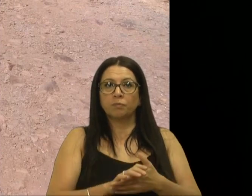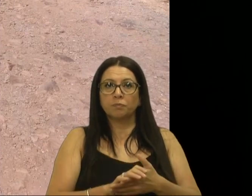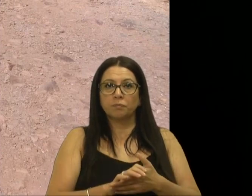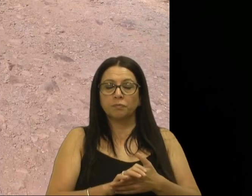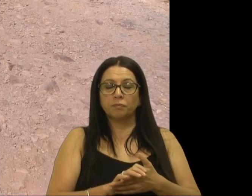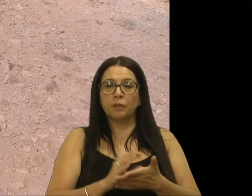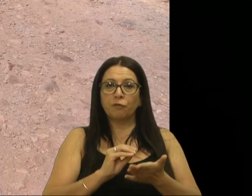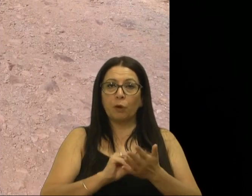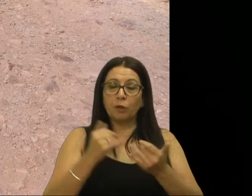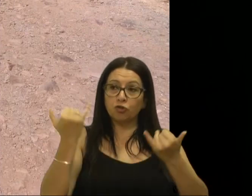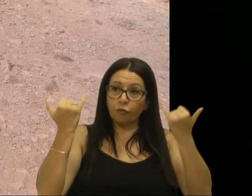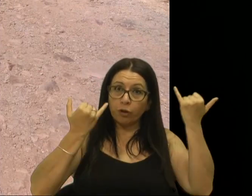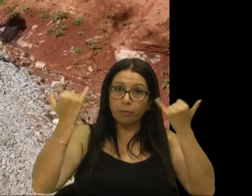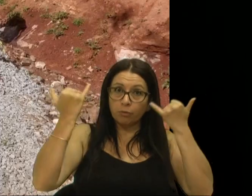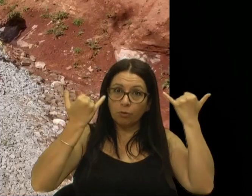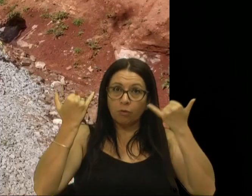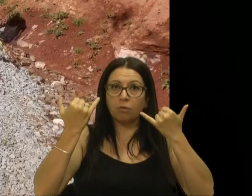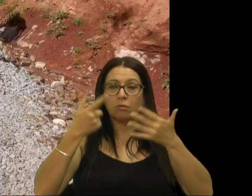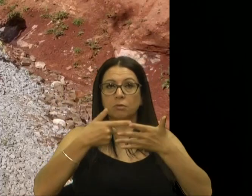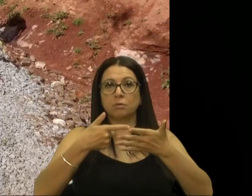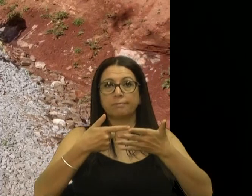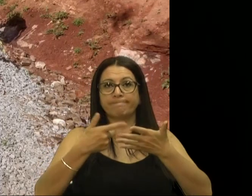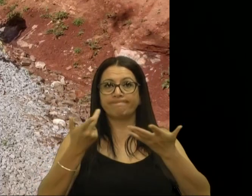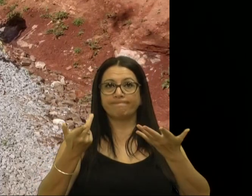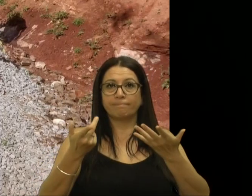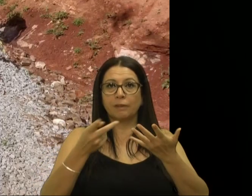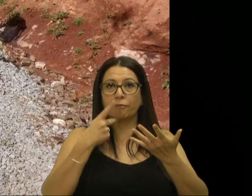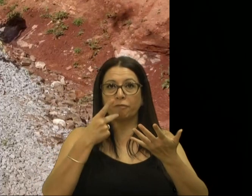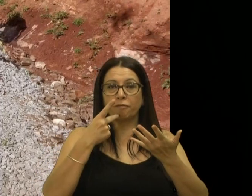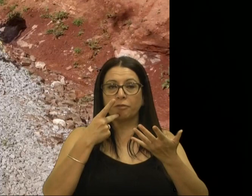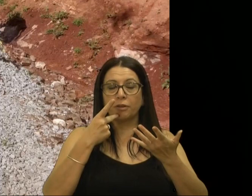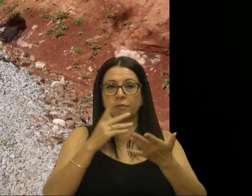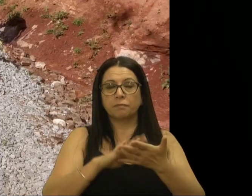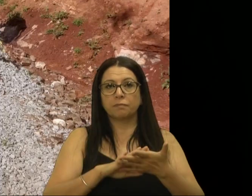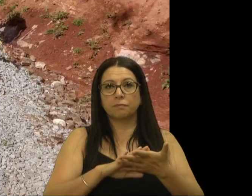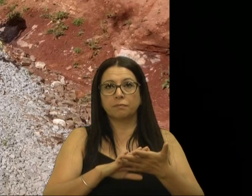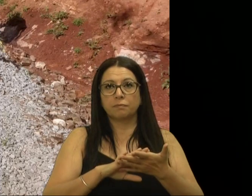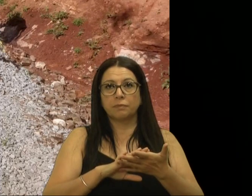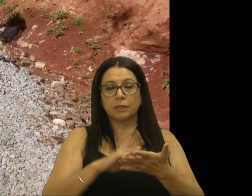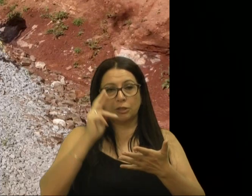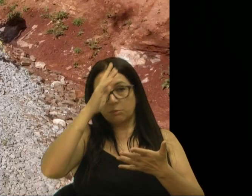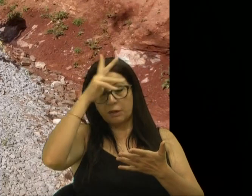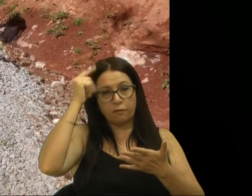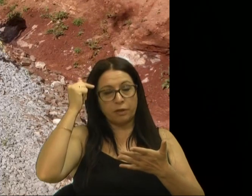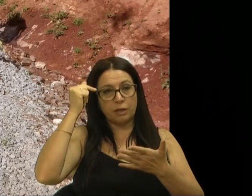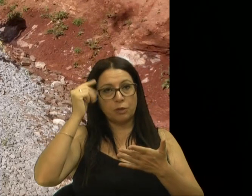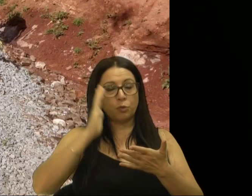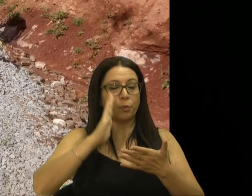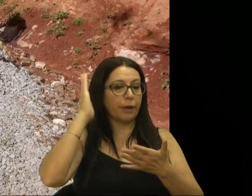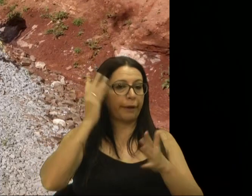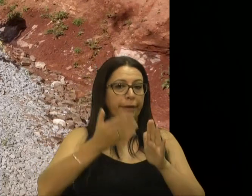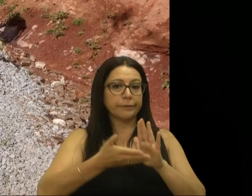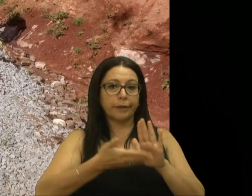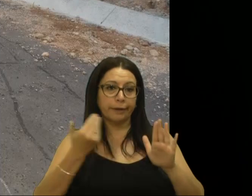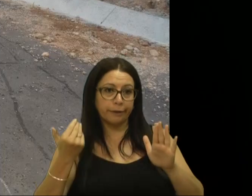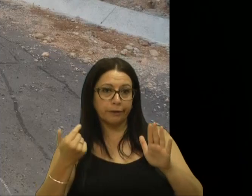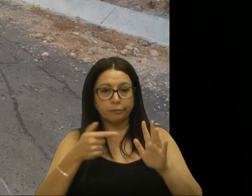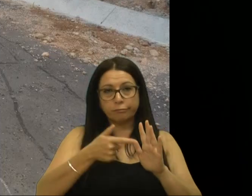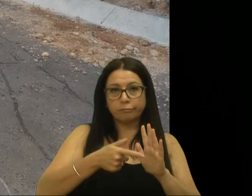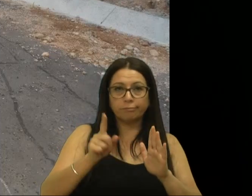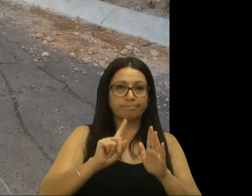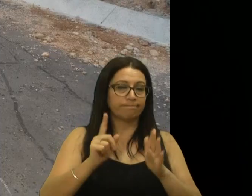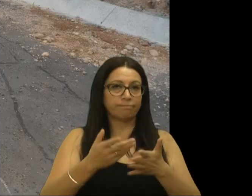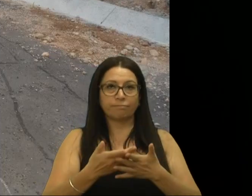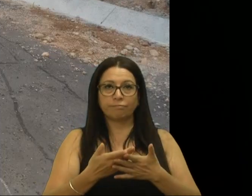falta de informações, aí, daqui a pouco, dizem que é porque o prefeito Guerra saiu, não sei o quê, isso, aquilo. Não,